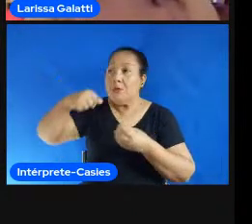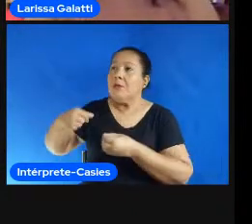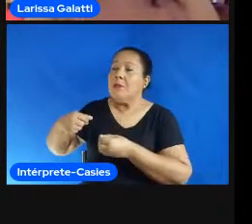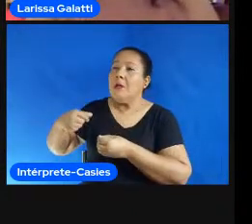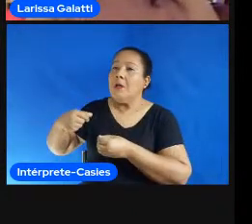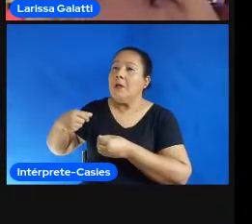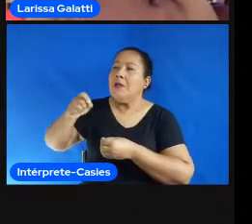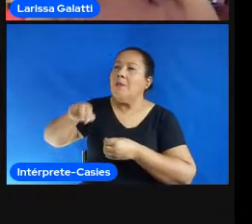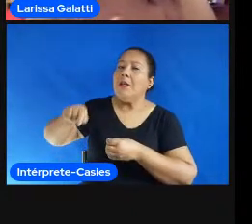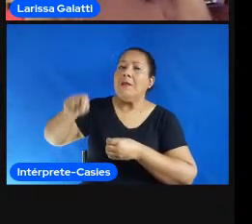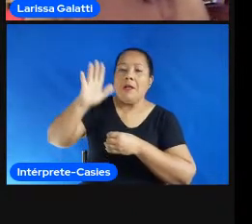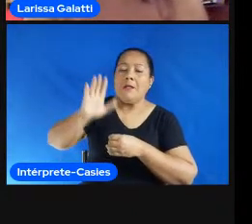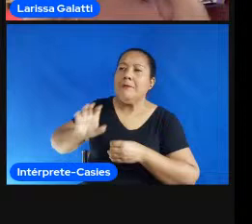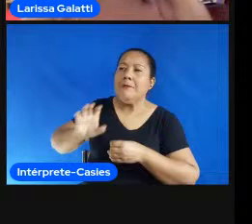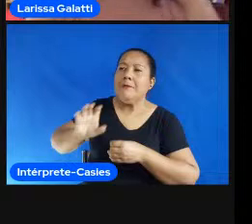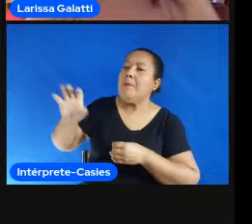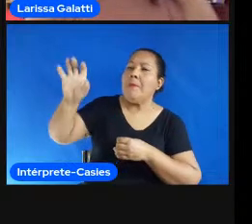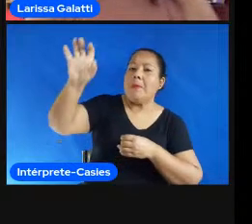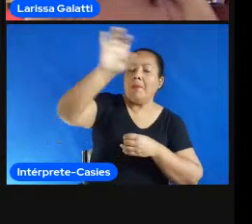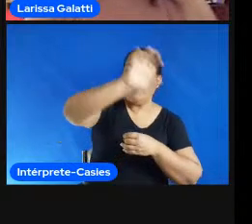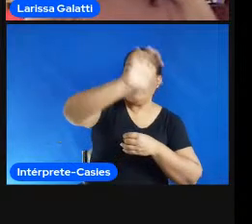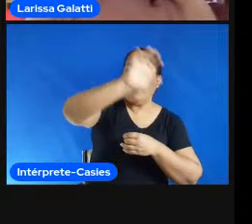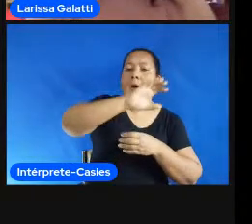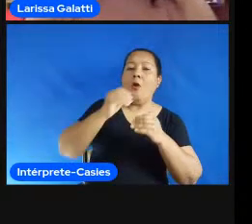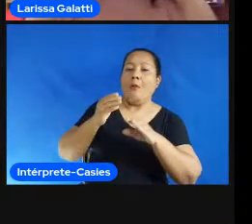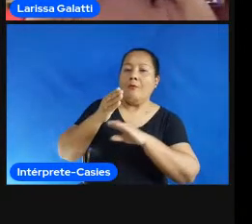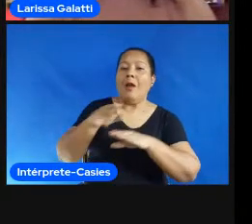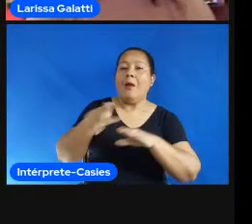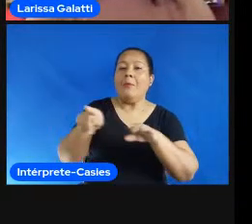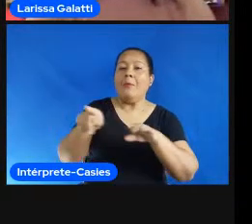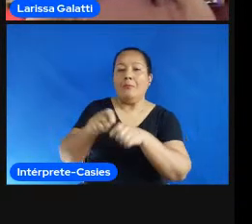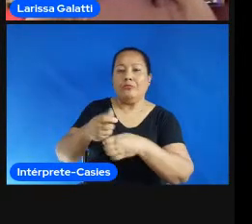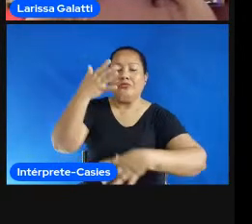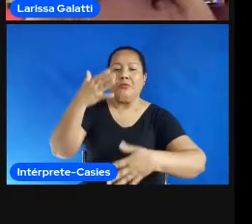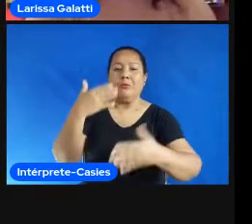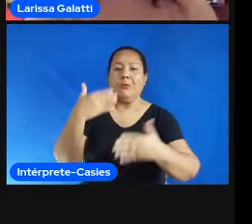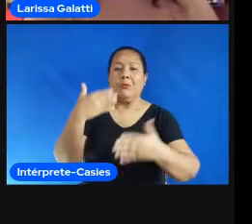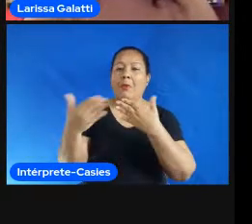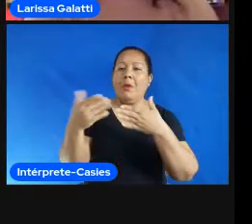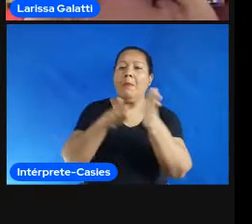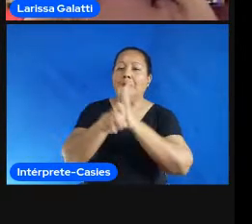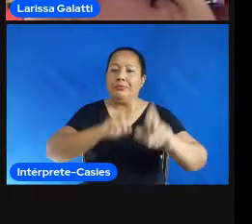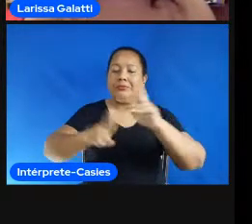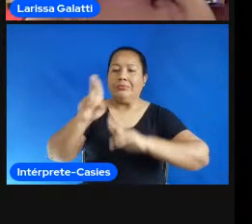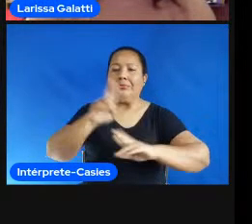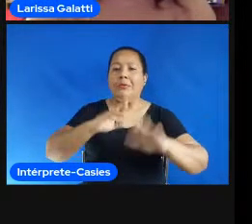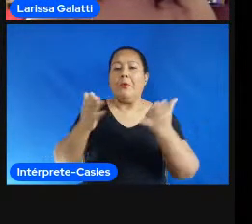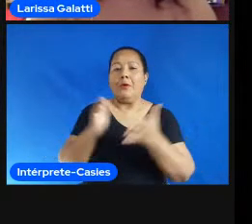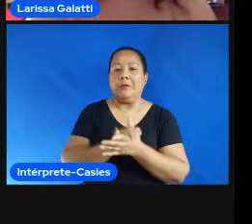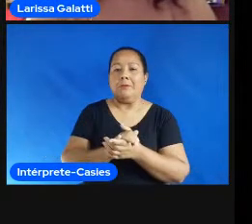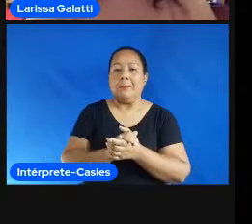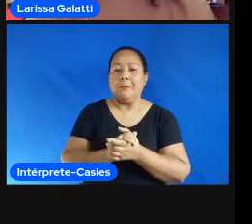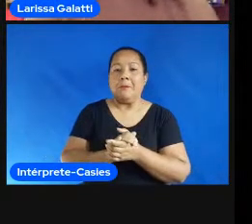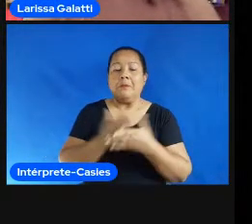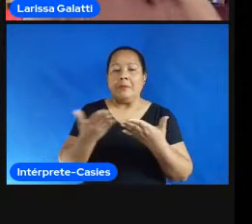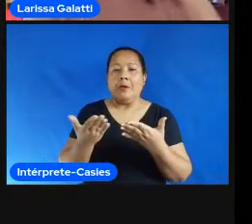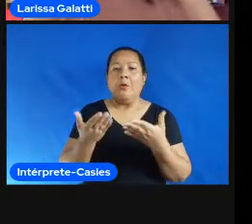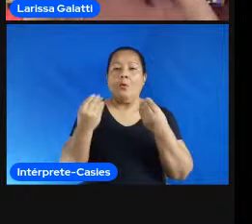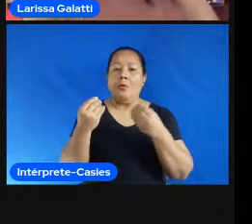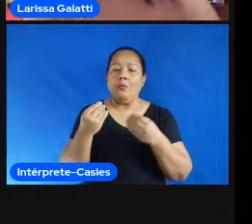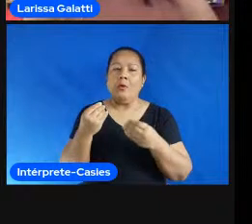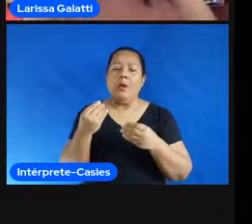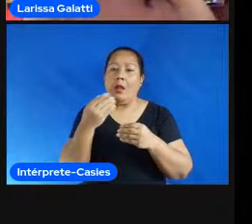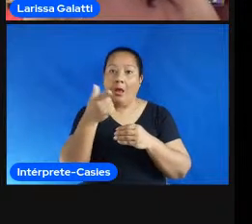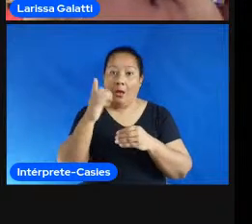Brasil e que vocês vão se conectando aí no chat com quem vive realidades semelhantes mas então a gente foi ver se a experiência se a